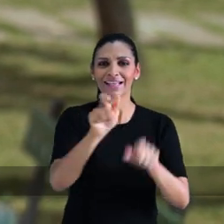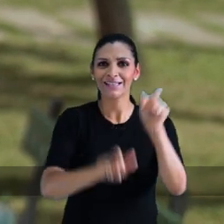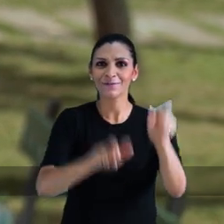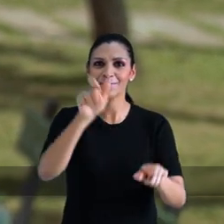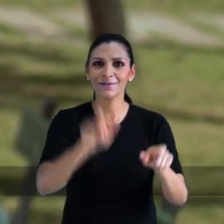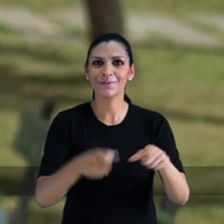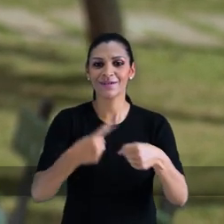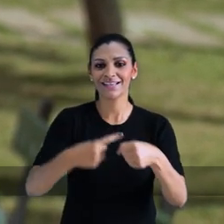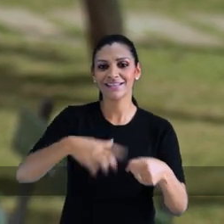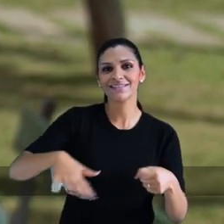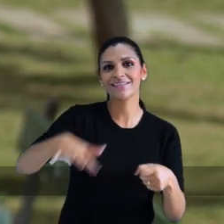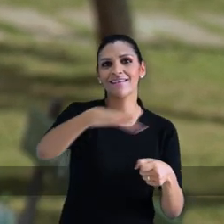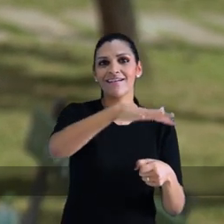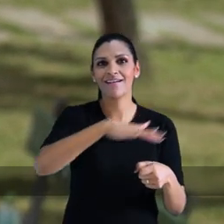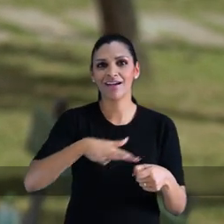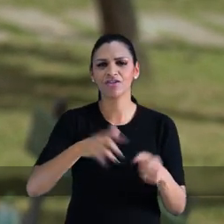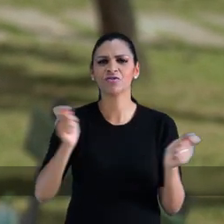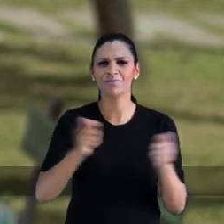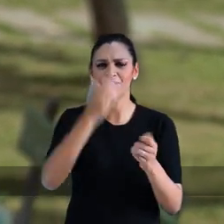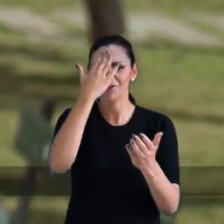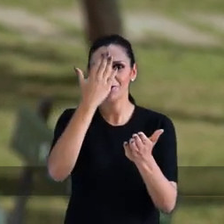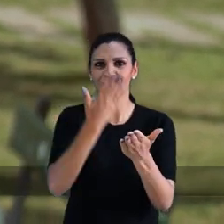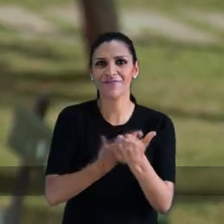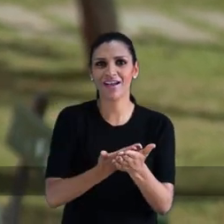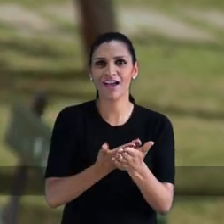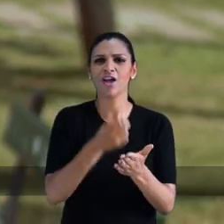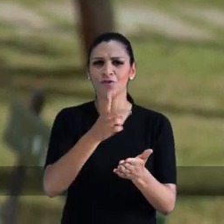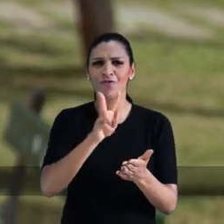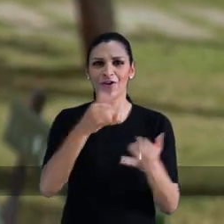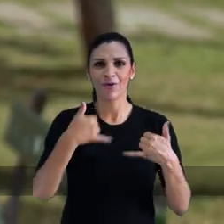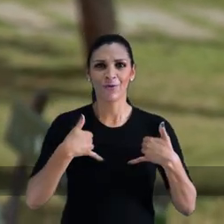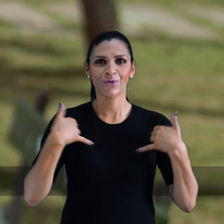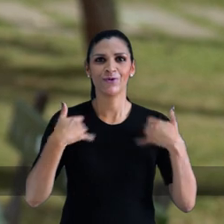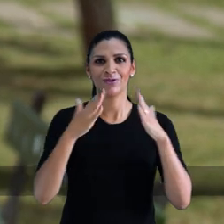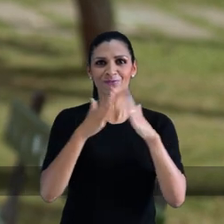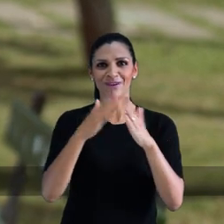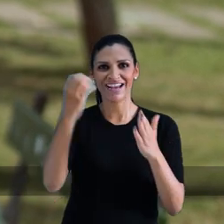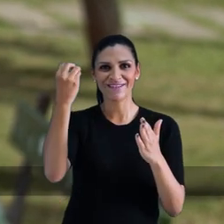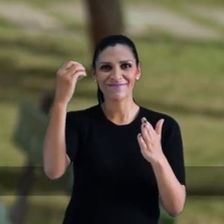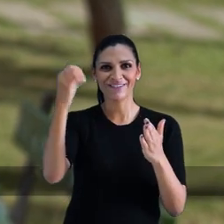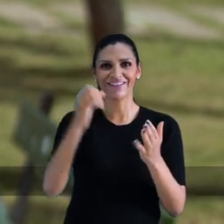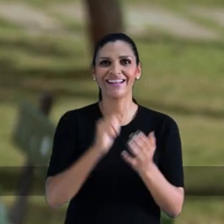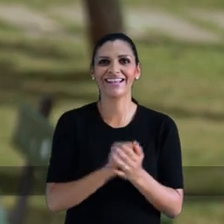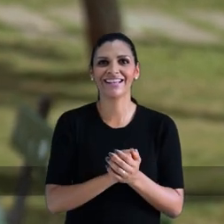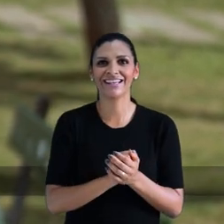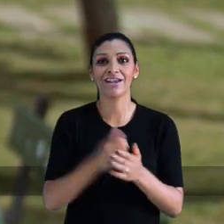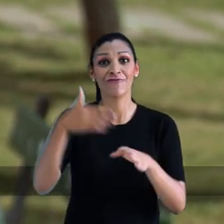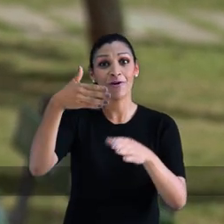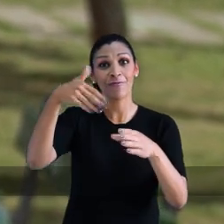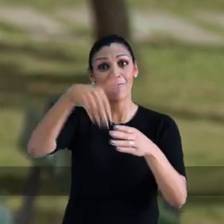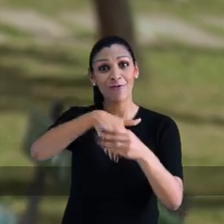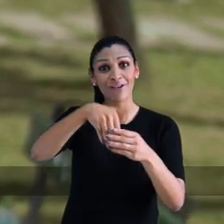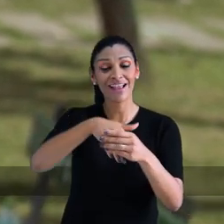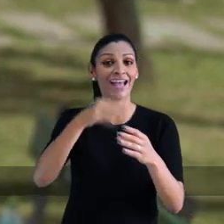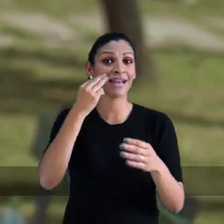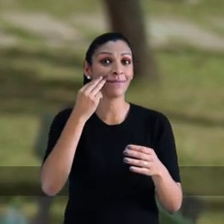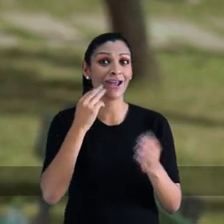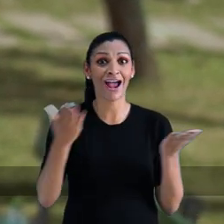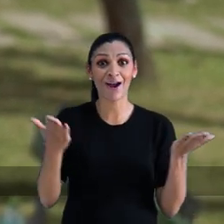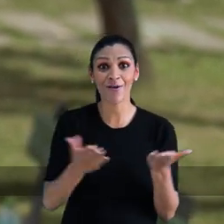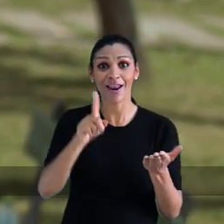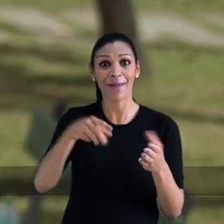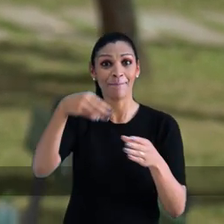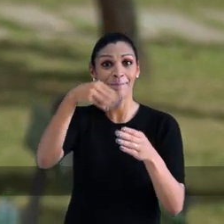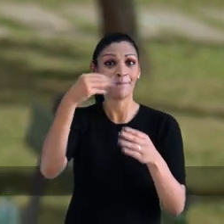bem, cuidar das pessoas e da cidade. Podes confiar, tu terás muito orgulho de morar em Porto Alegre. Vamos